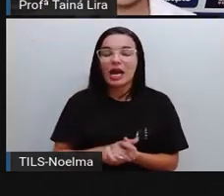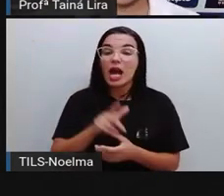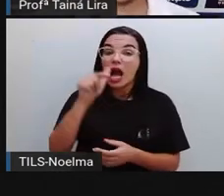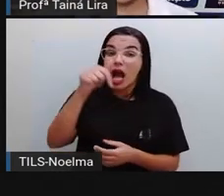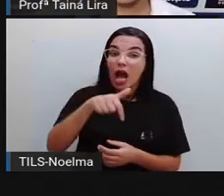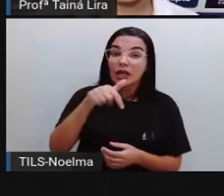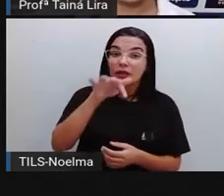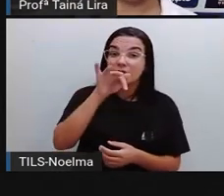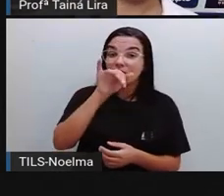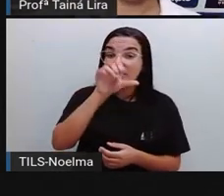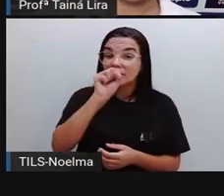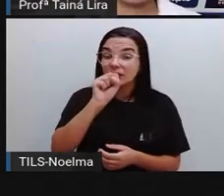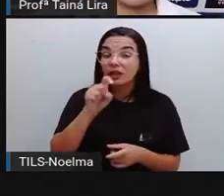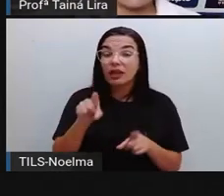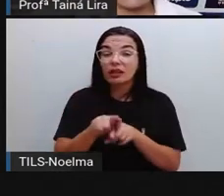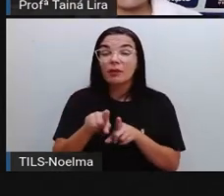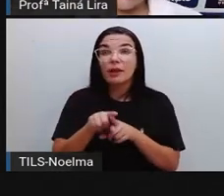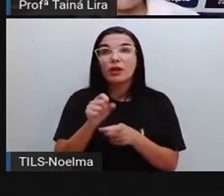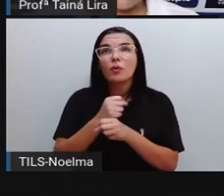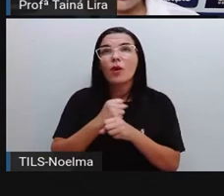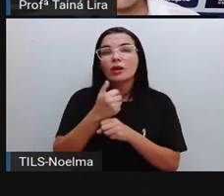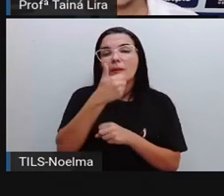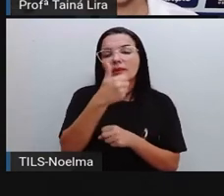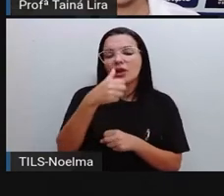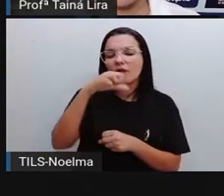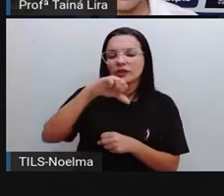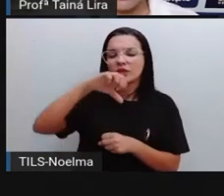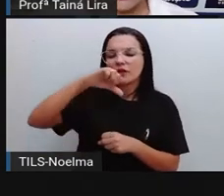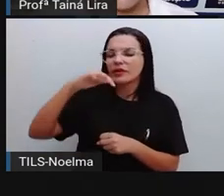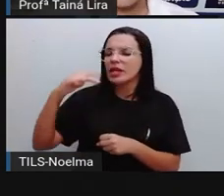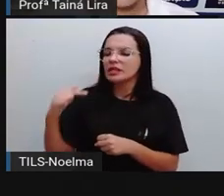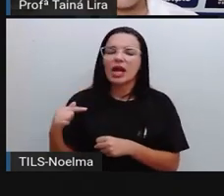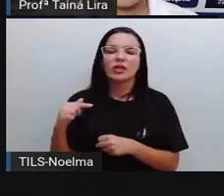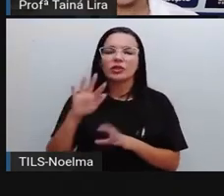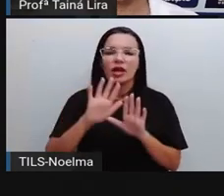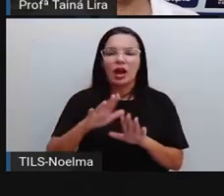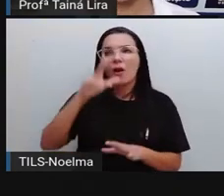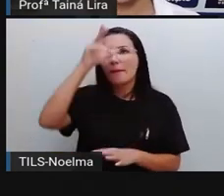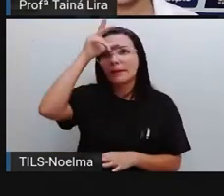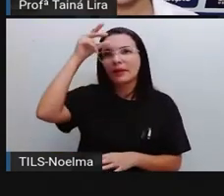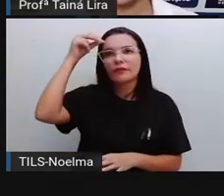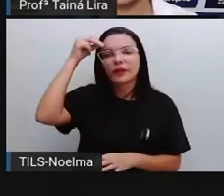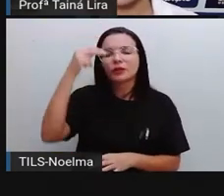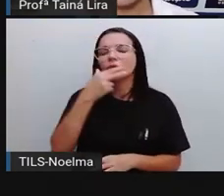Santana, no ano de 1997, quando o prefeito, né, eleito